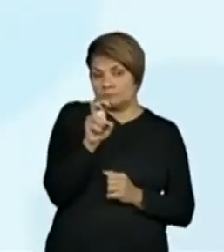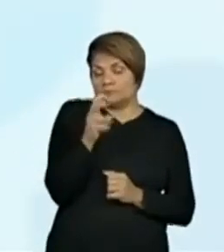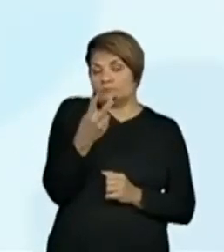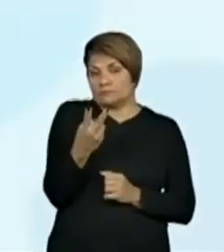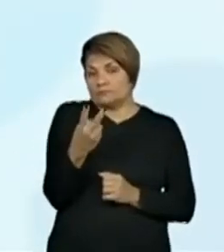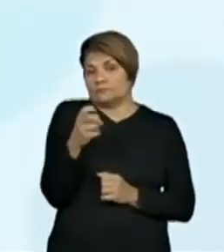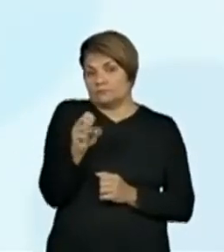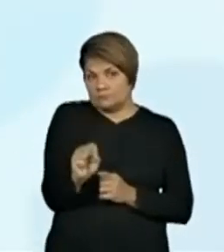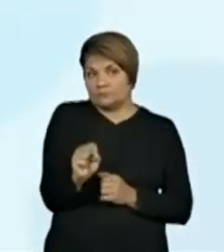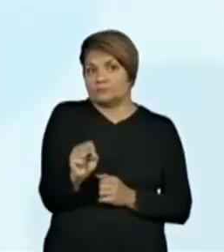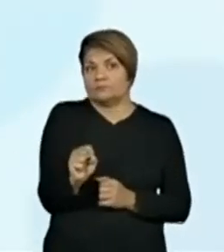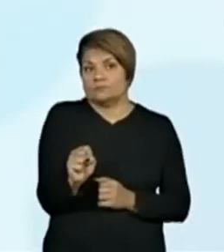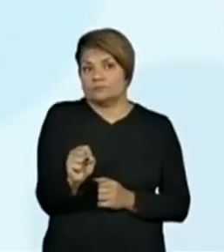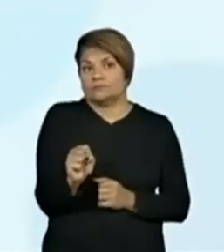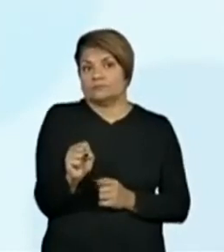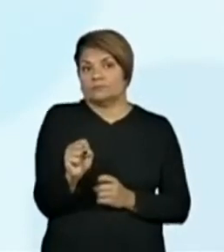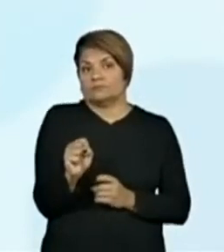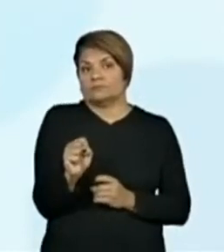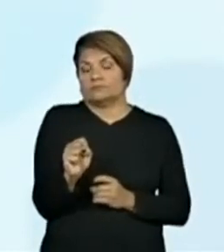528